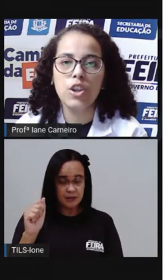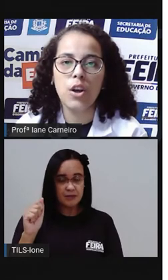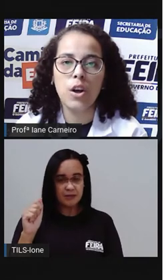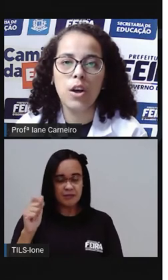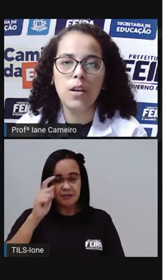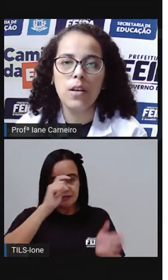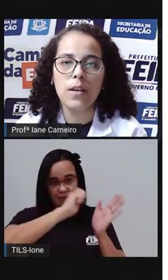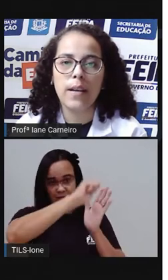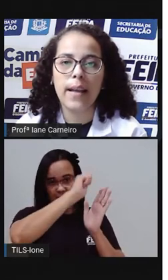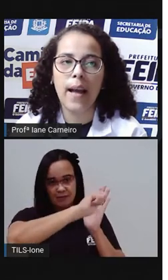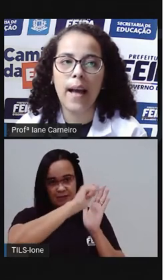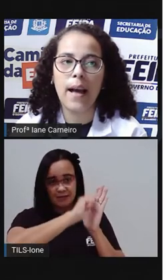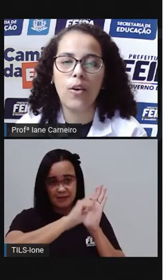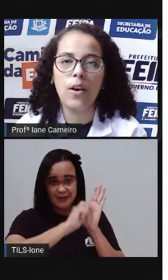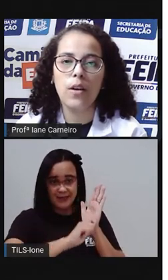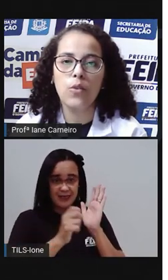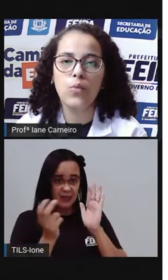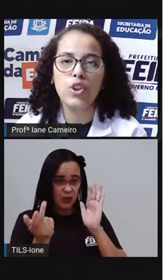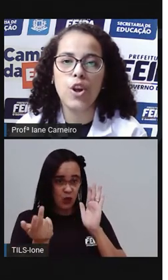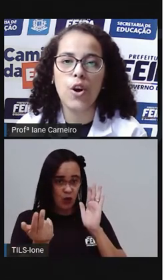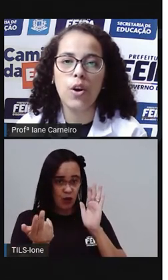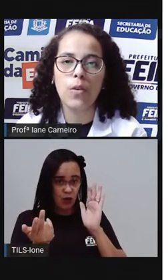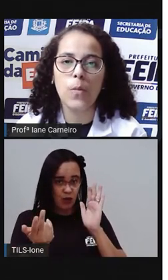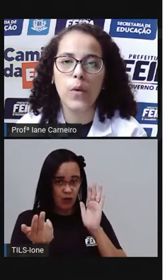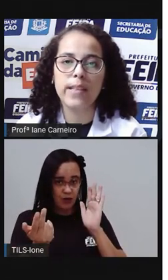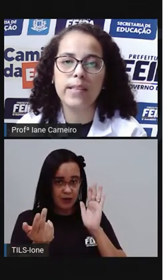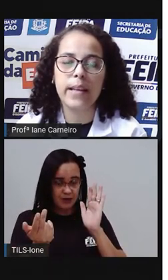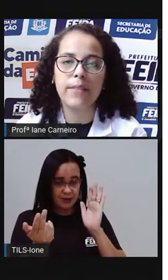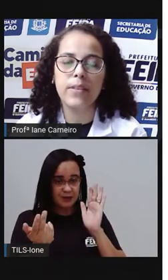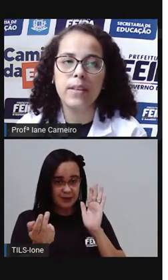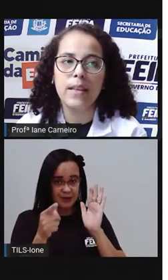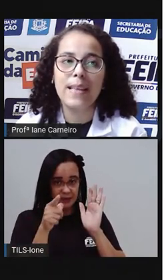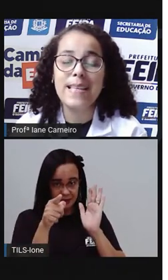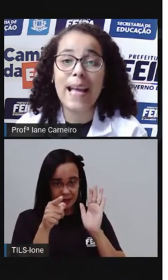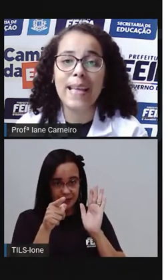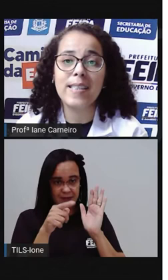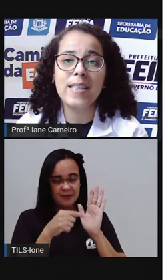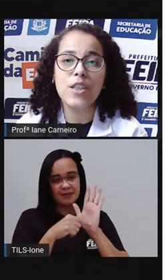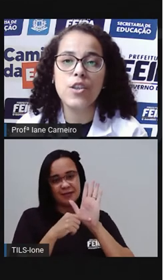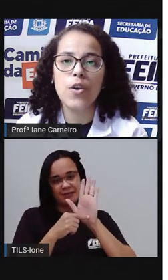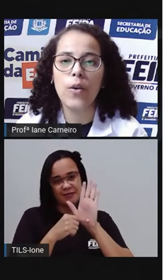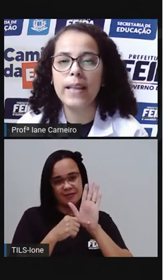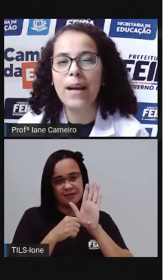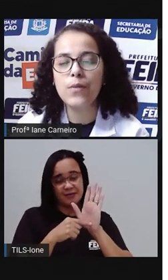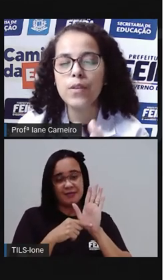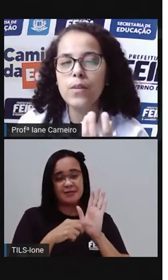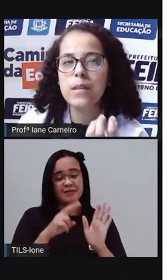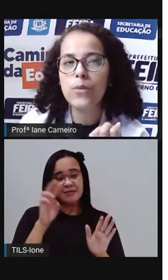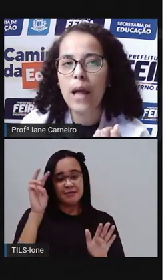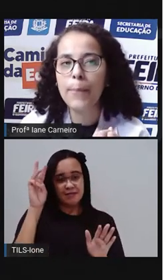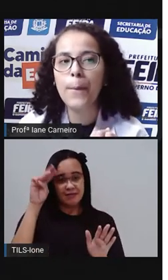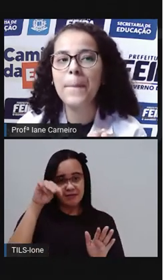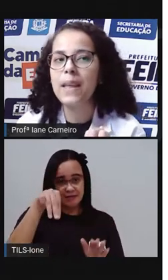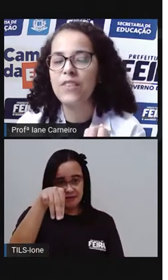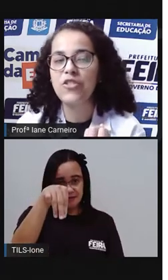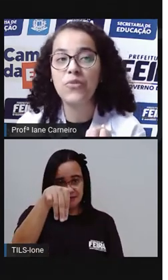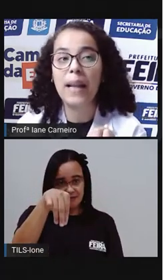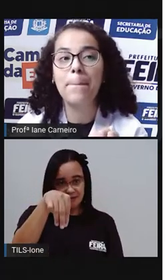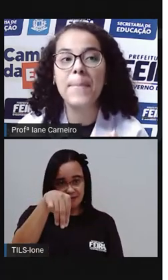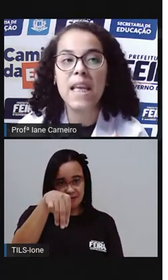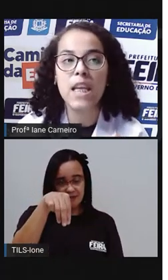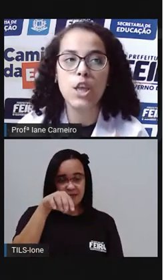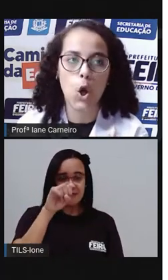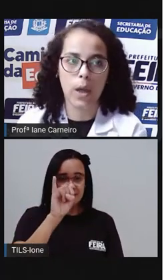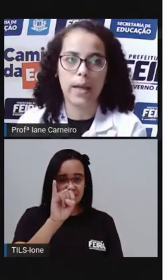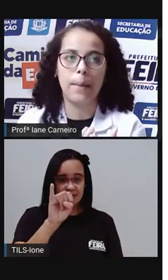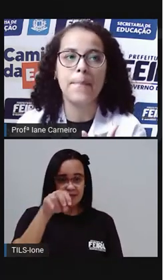Mi-nho-ca. Ó. Um nho como é que escreve. E aí esse nho, ele dá um sonzinho lá para o mi. Que a gente não fala